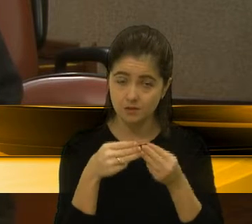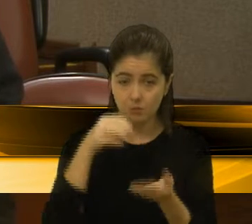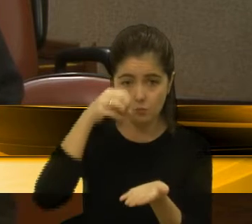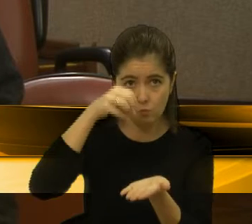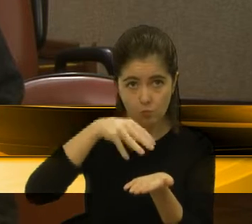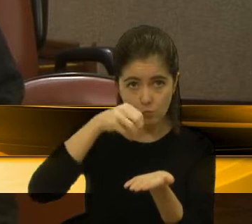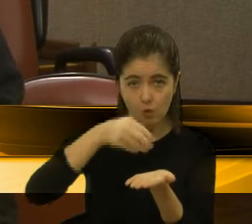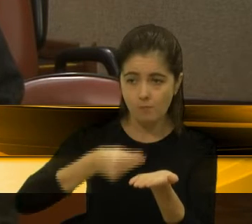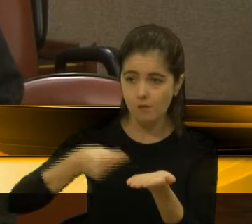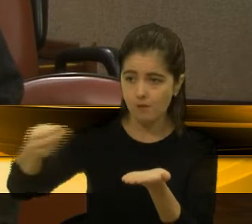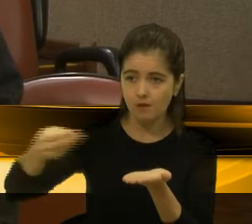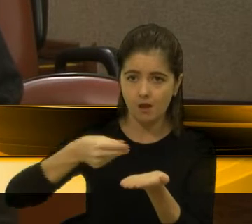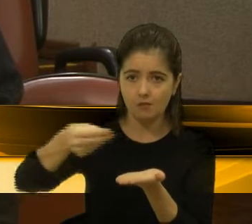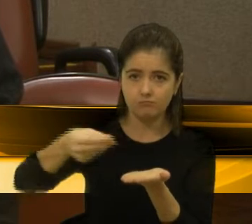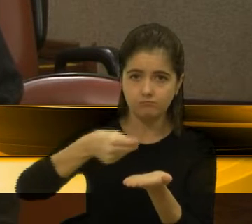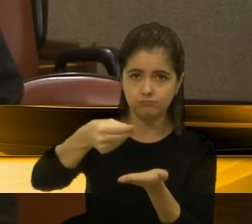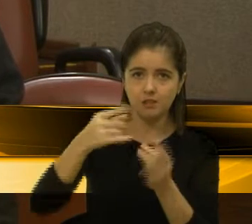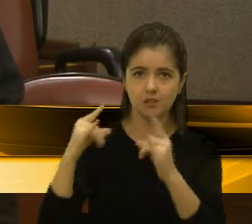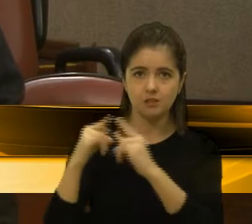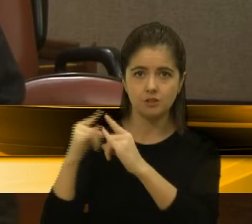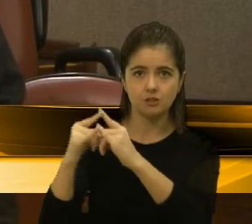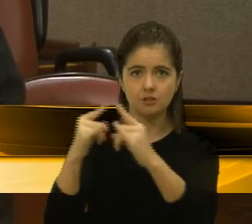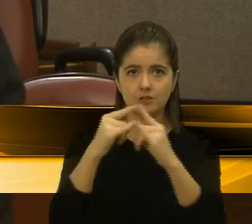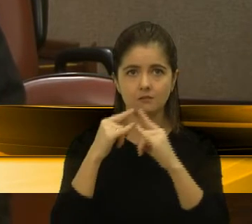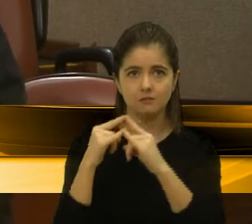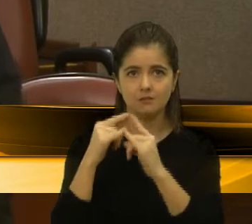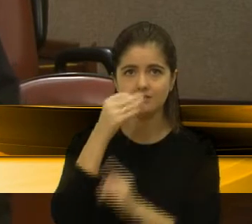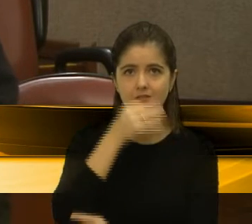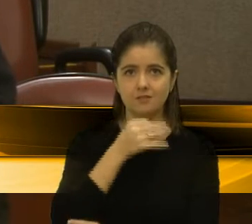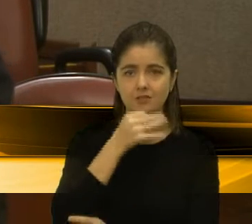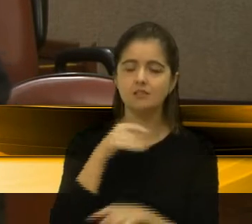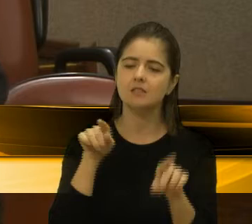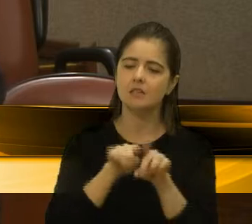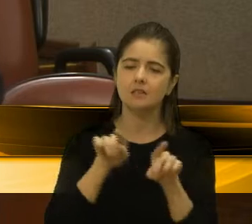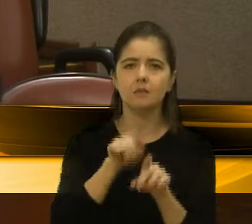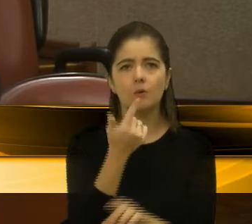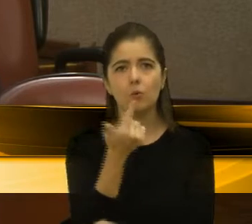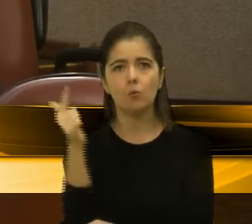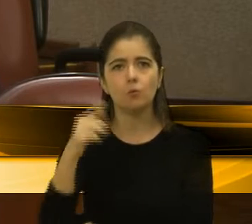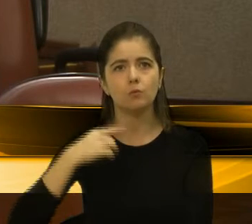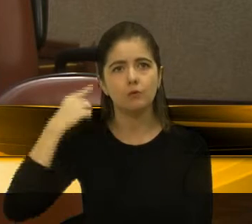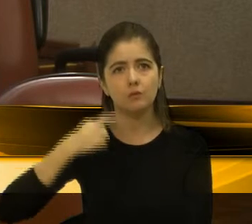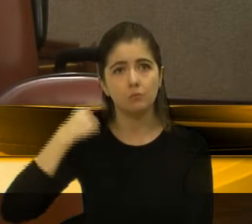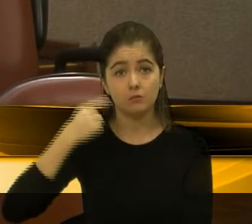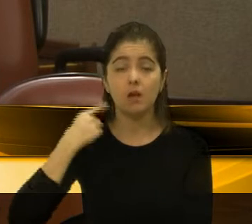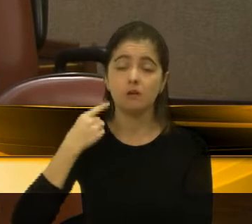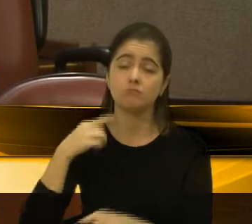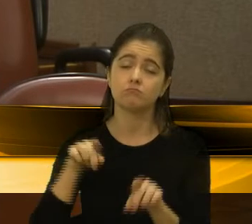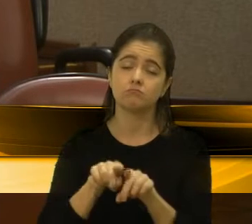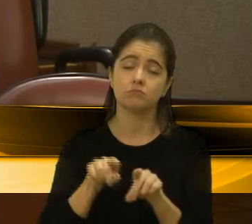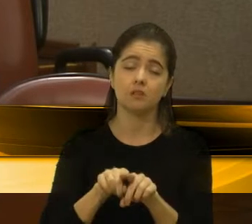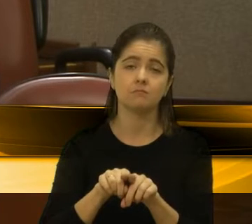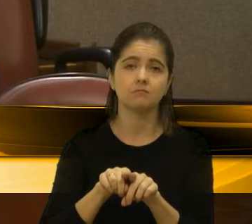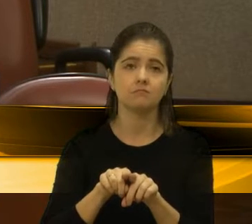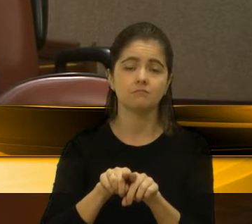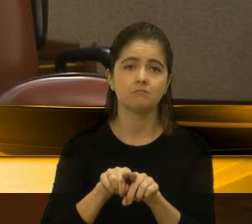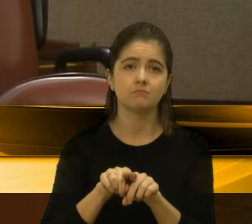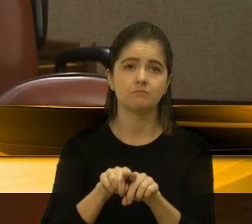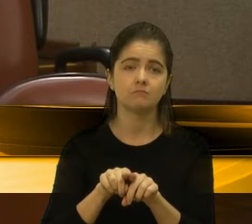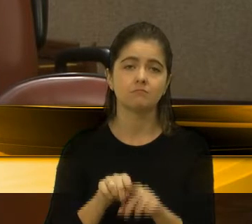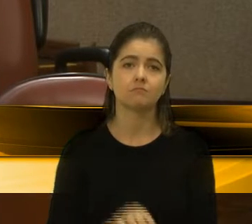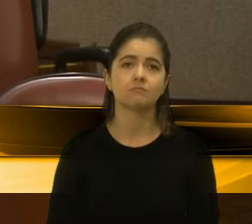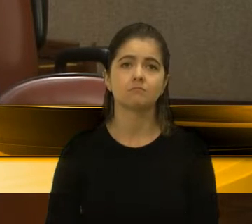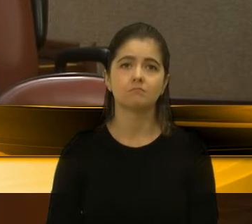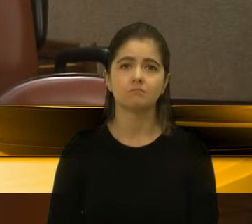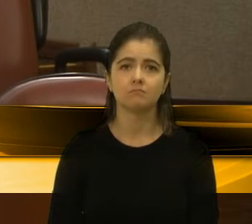as entidades de Caxias do Sul, acho que aos demais deputados estaduais também, nós procedermos aí